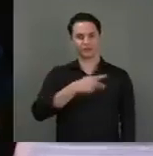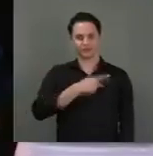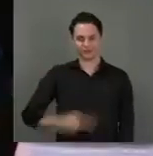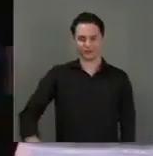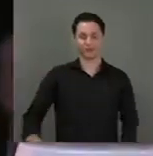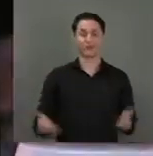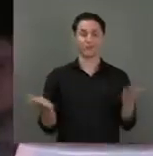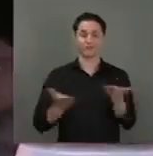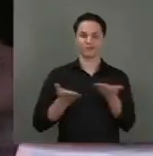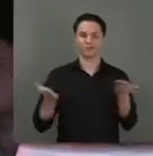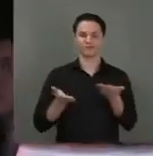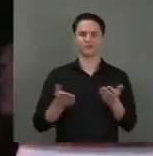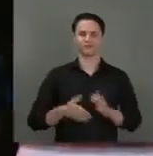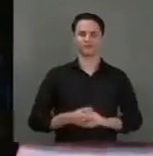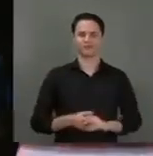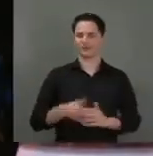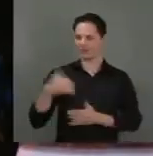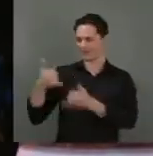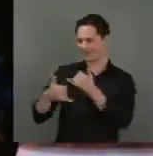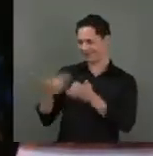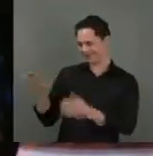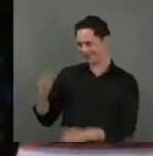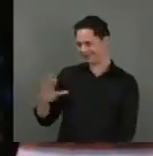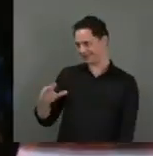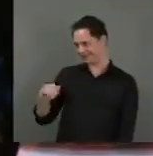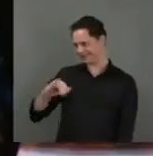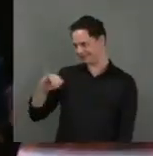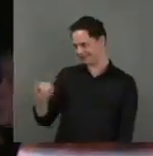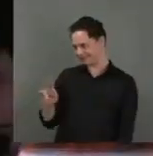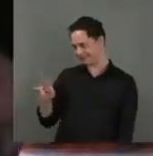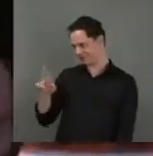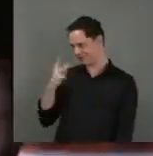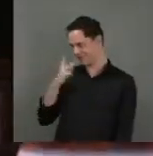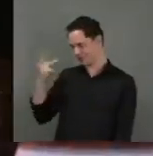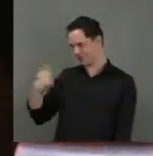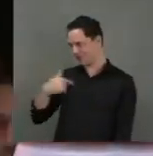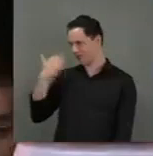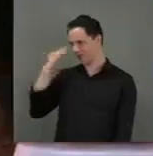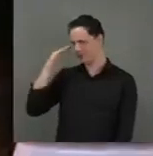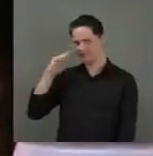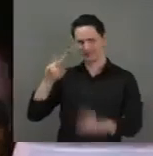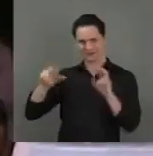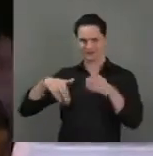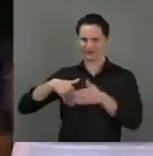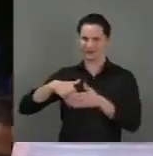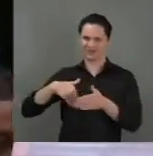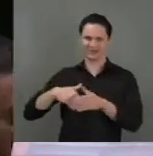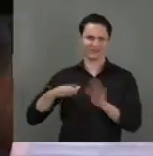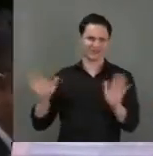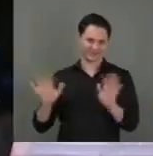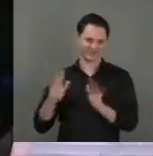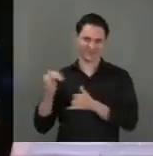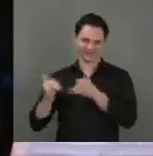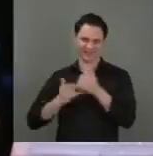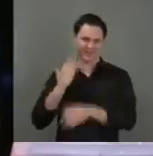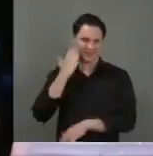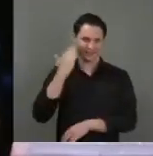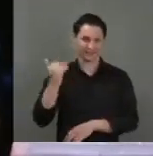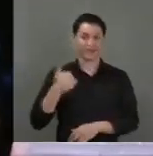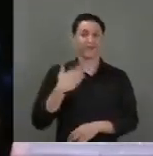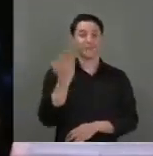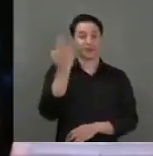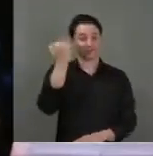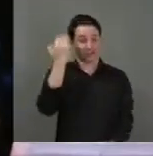Eu sei que foi uma brincadeira do Cajuru dizer que eu não entendo nada de futebol, não é verdade. Eu joguei